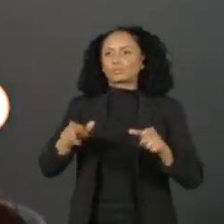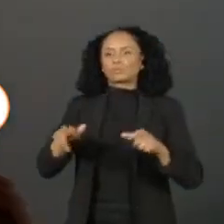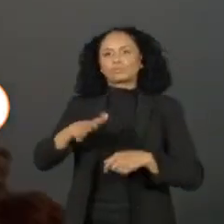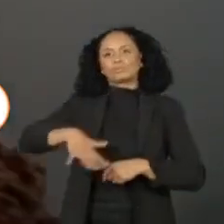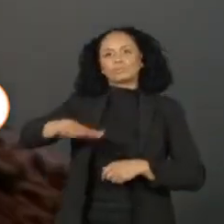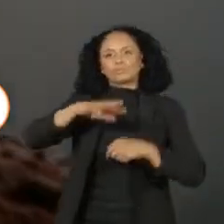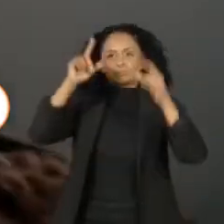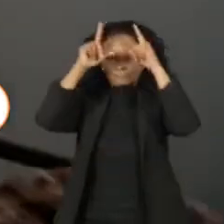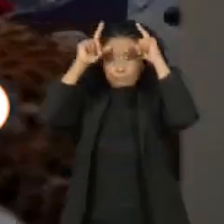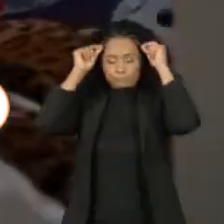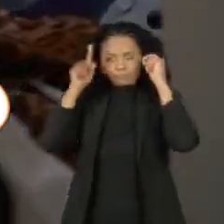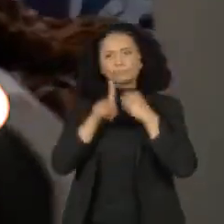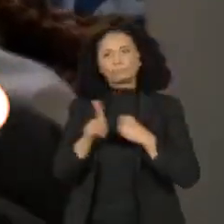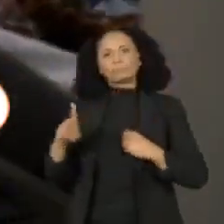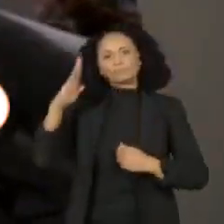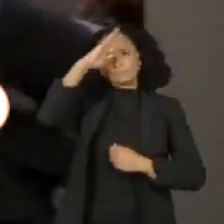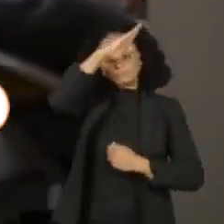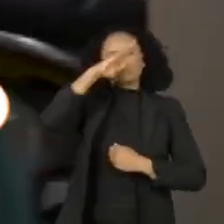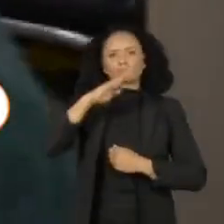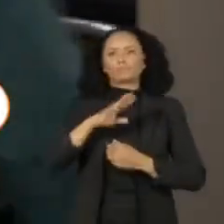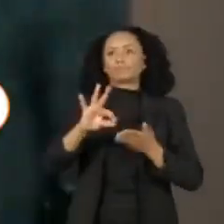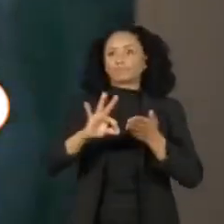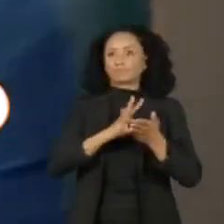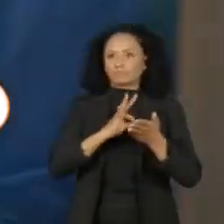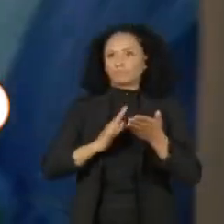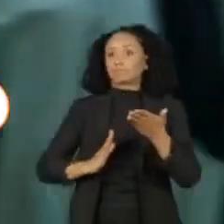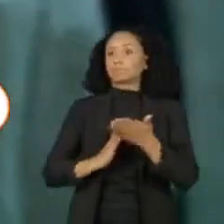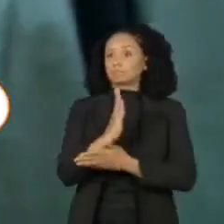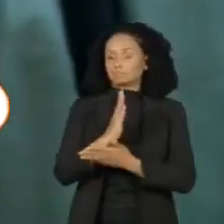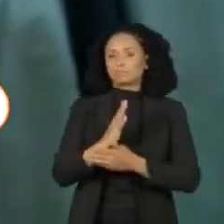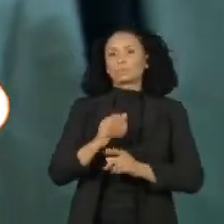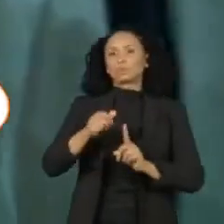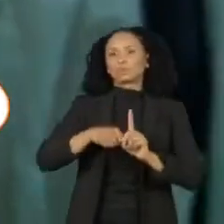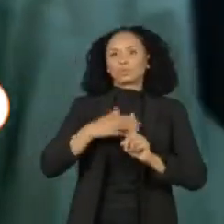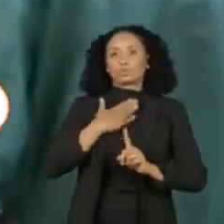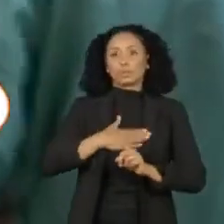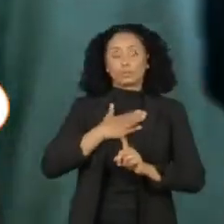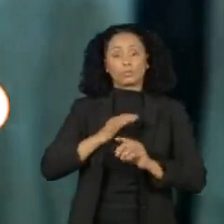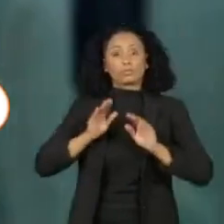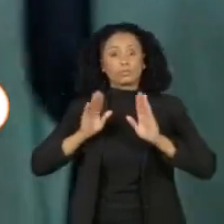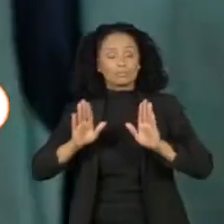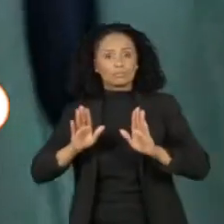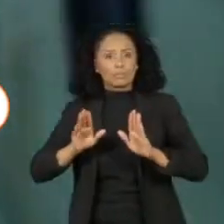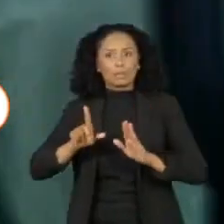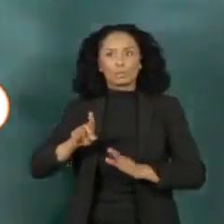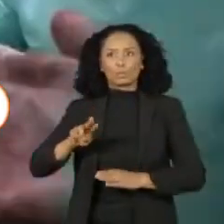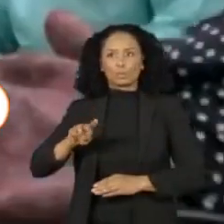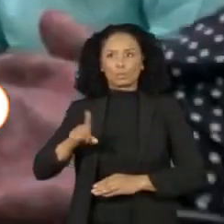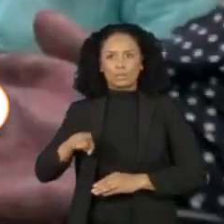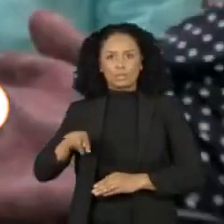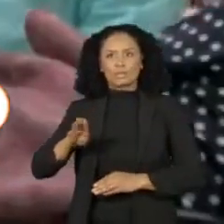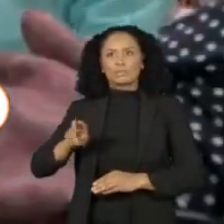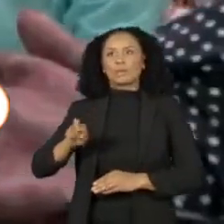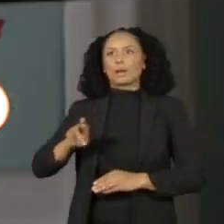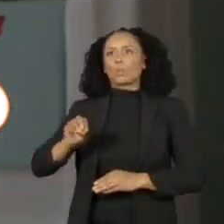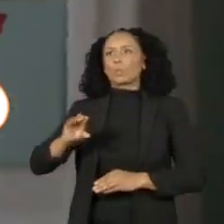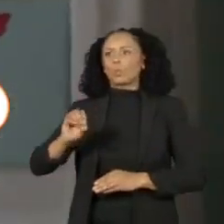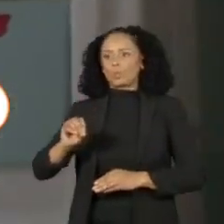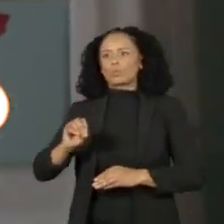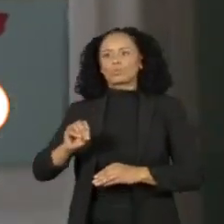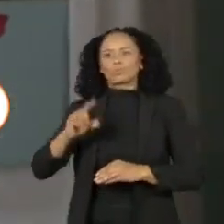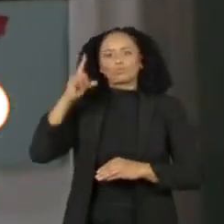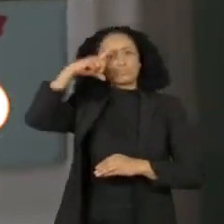sancionado pelo presidente Jair Bolsonaro em agosto e suspenso pelo ministro Luiz Roberto Barroso no início deste mês.